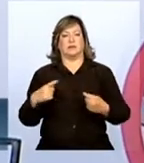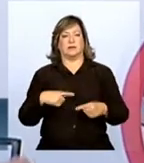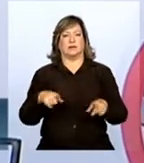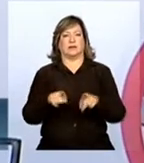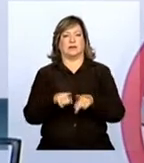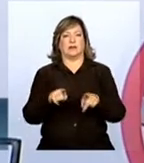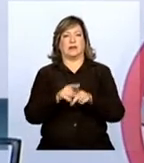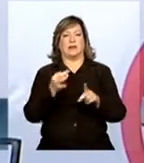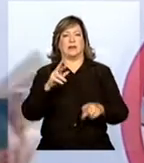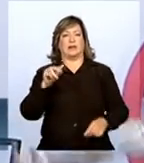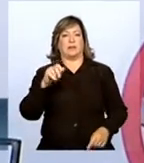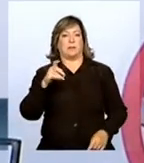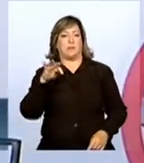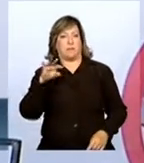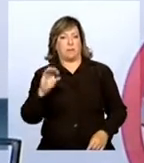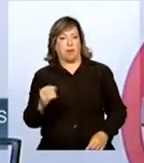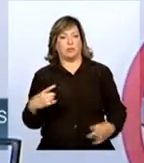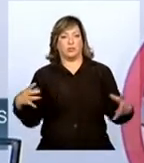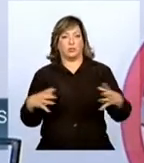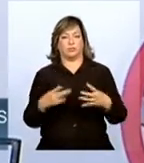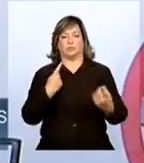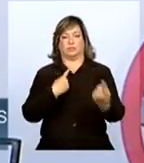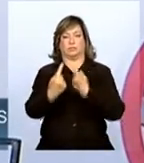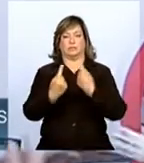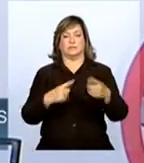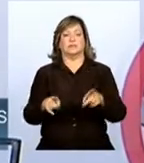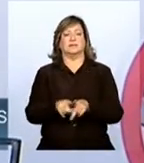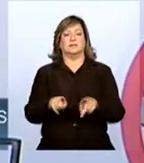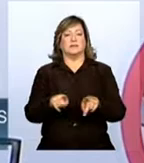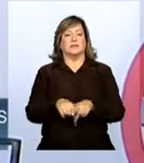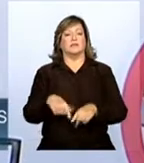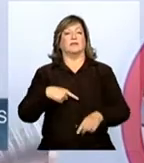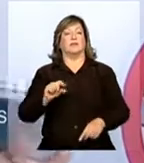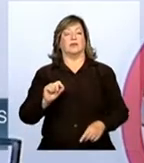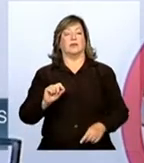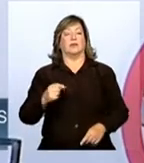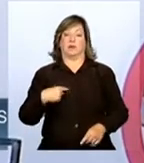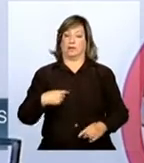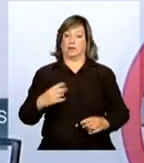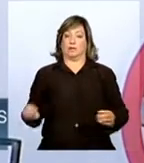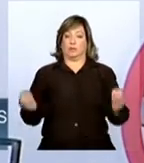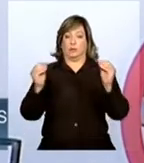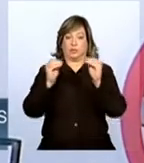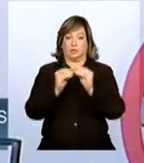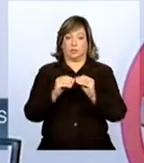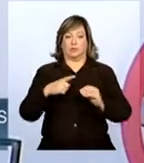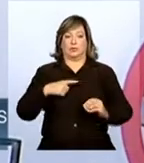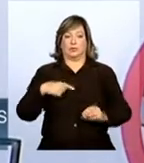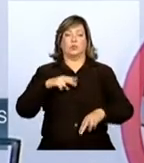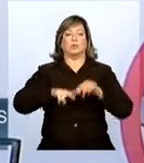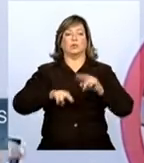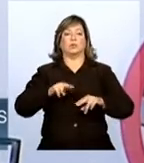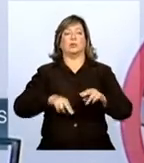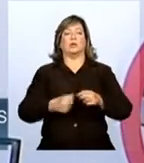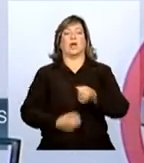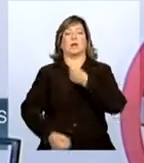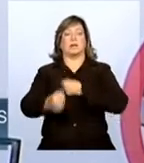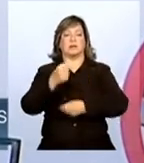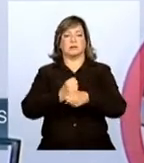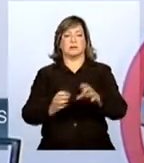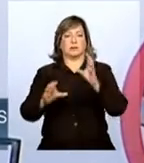somar com 50 bilhões do pacto da mobilidade urbana anunciado em junho do ano passado pela presidenta Dilma Rousseff, são